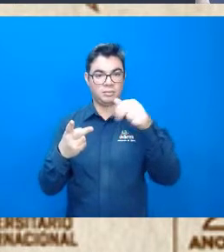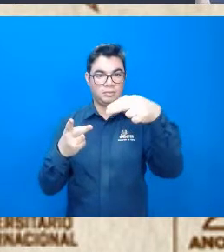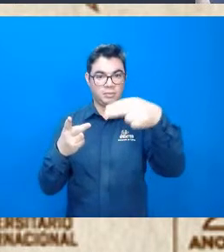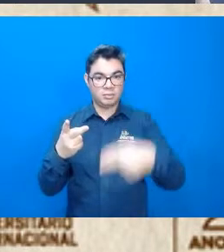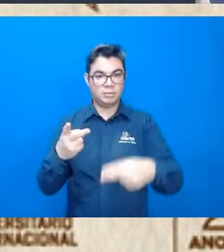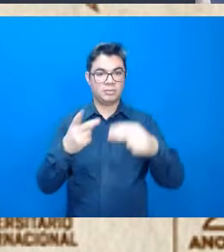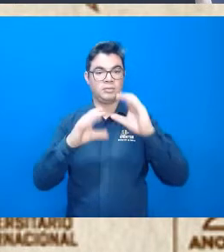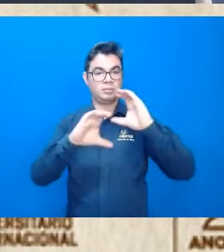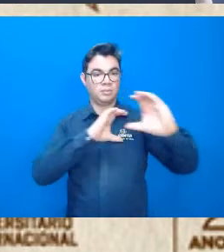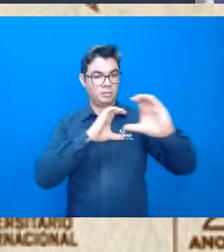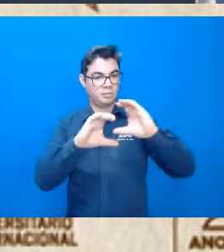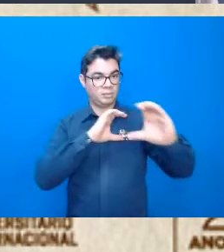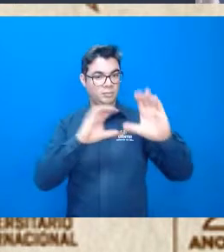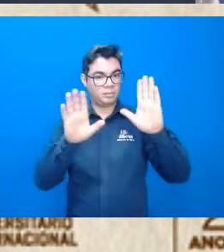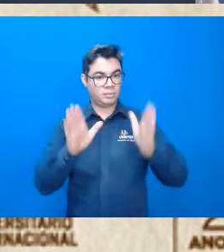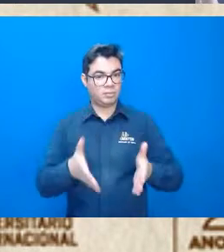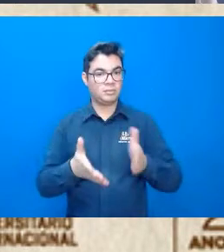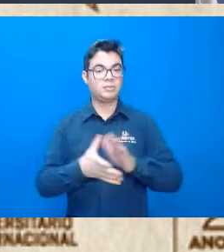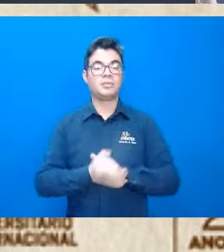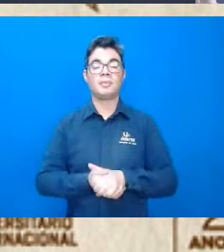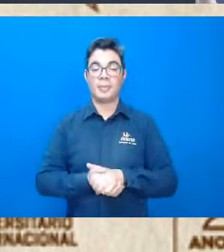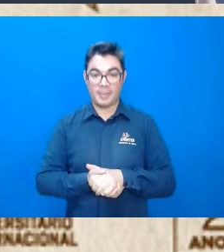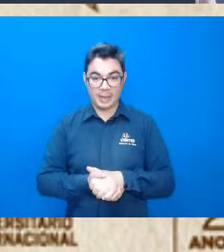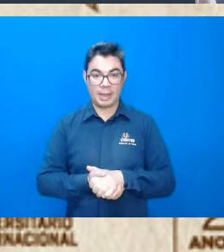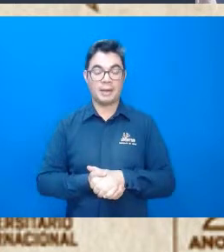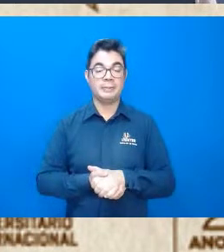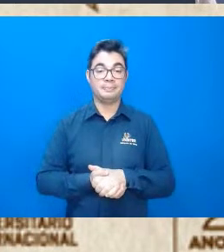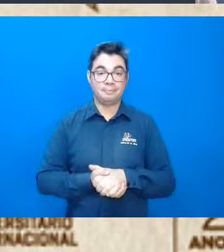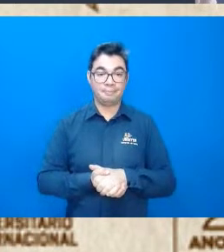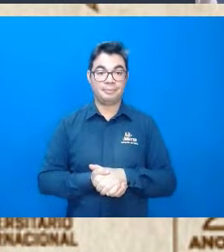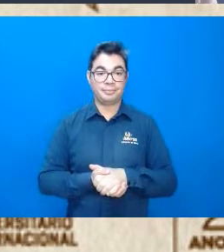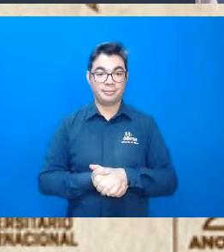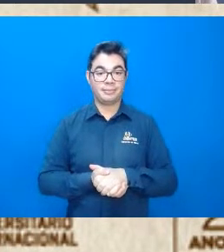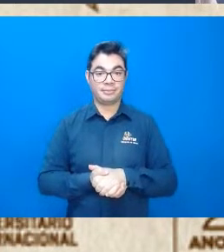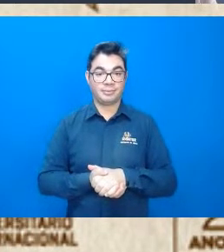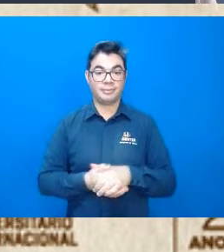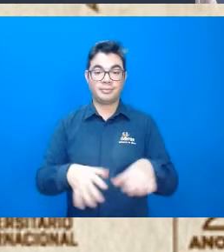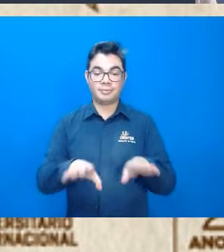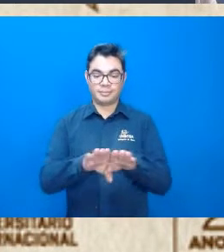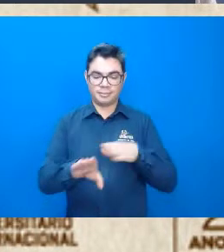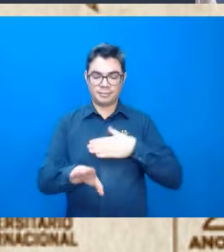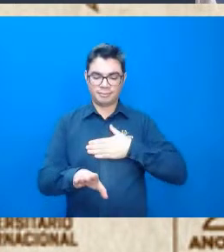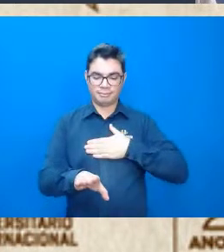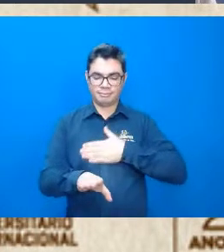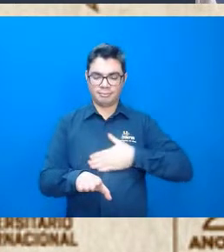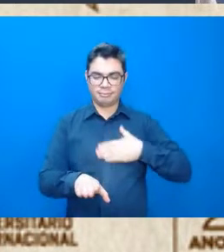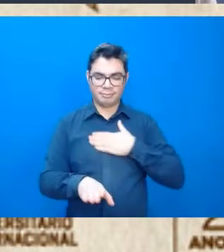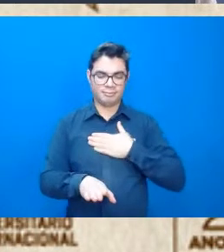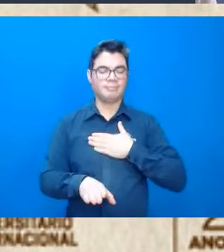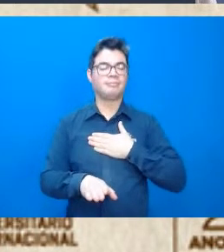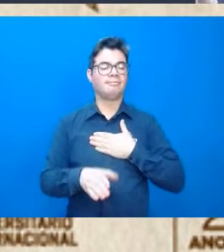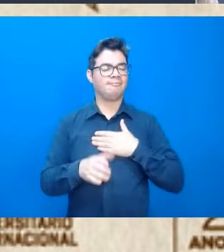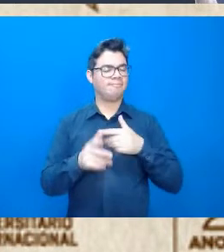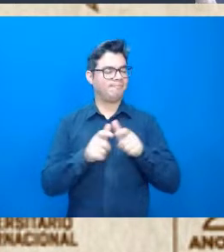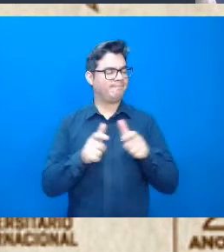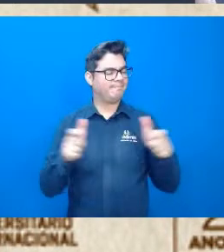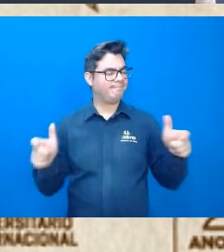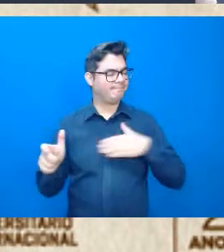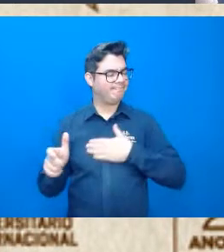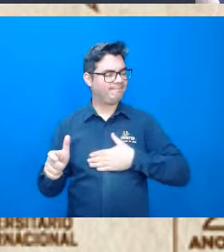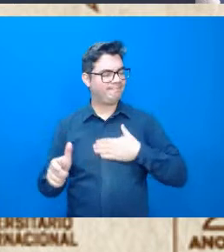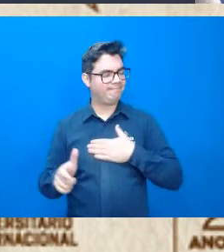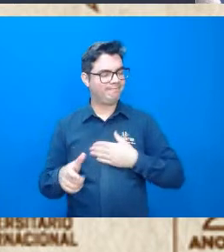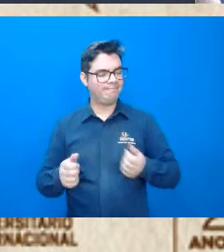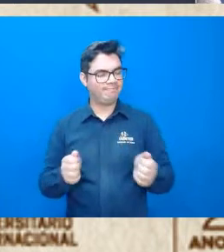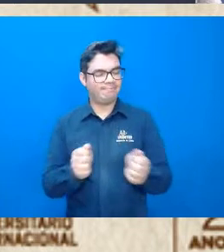nos comunicamos nesse meio tempo. Para mim, é sempre uma grande satisfação poder